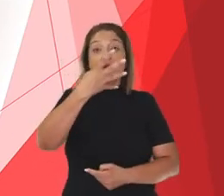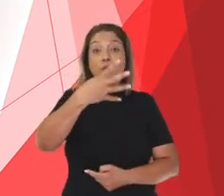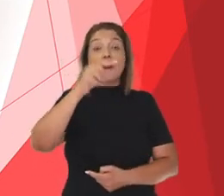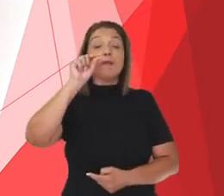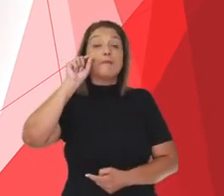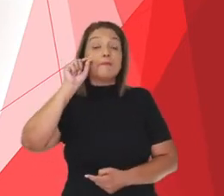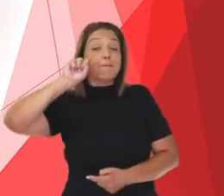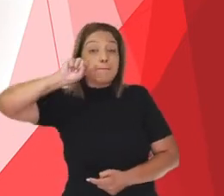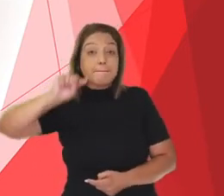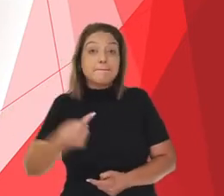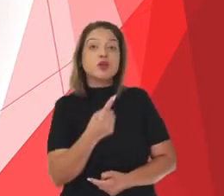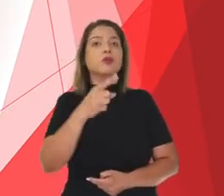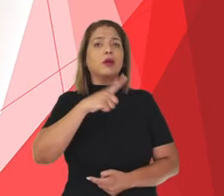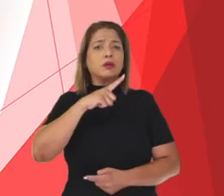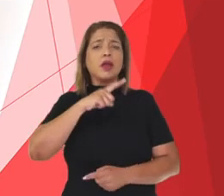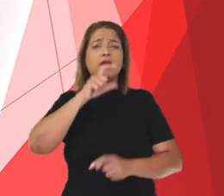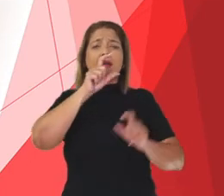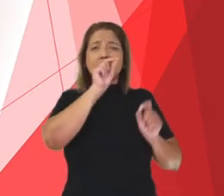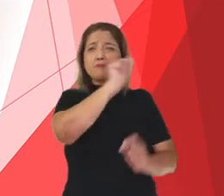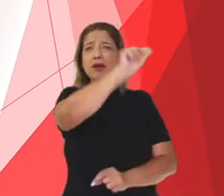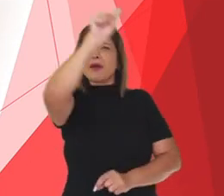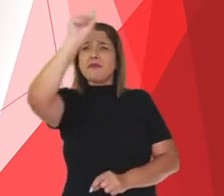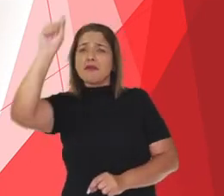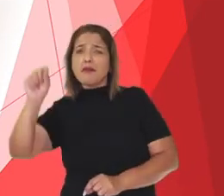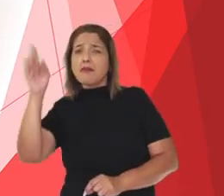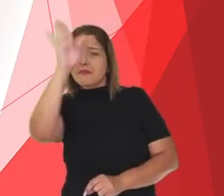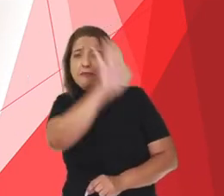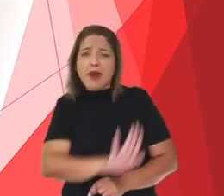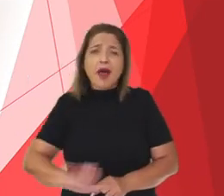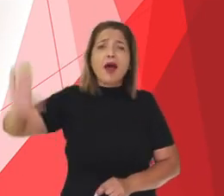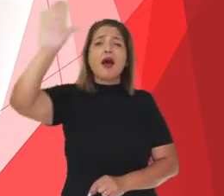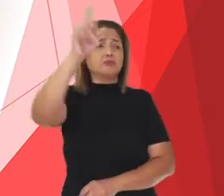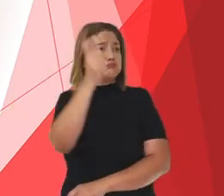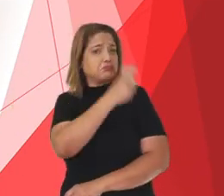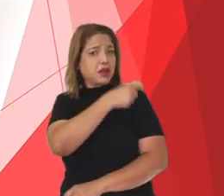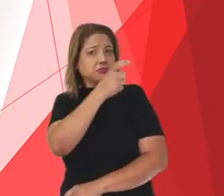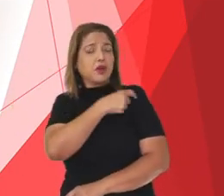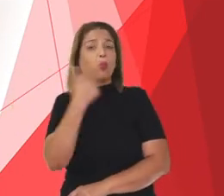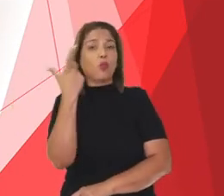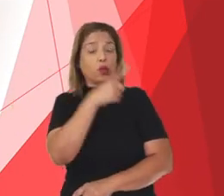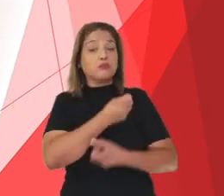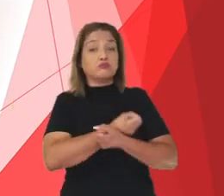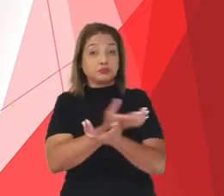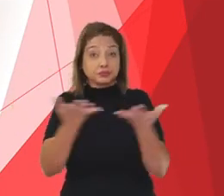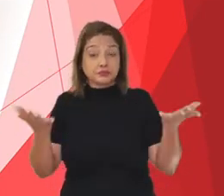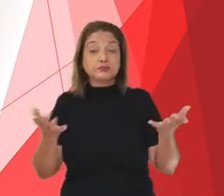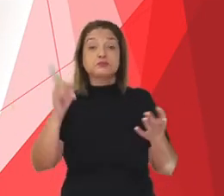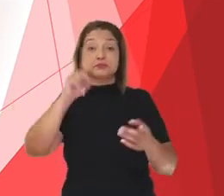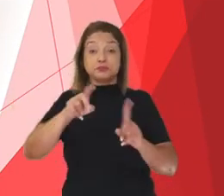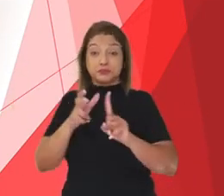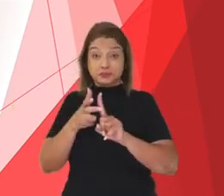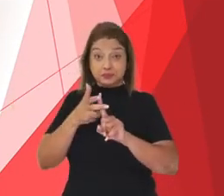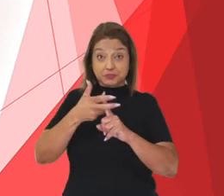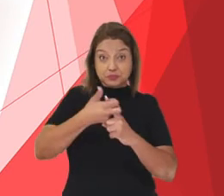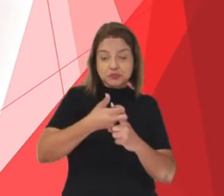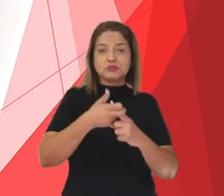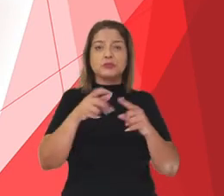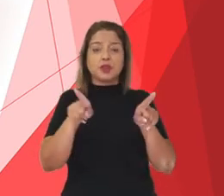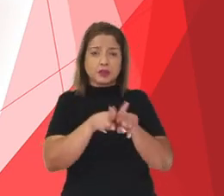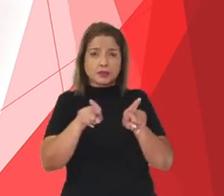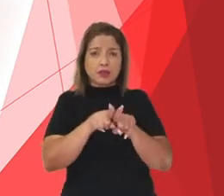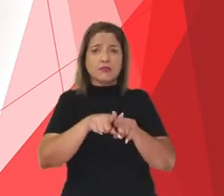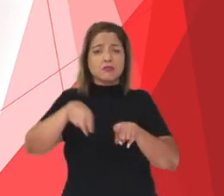salas de vacinação pelo país. Com a atuação do SUS e a aplicação das vacinas,